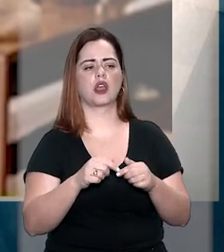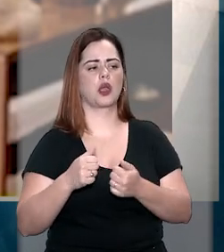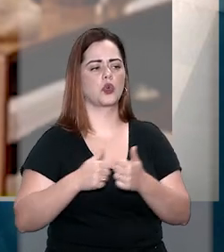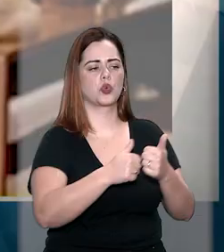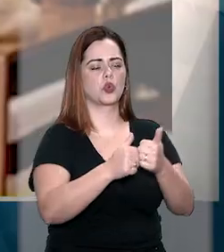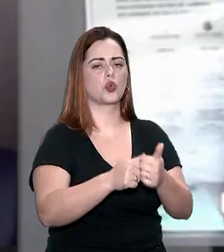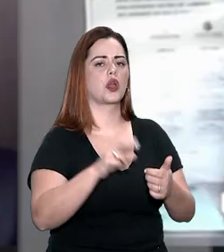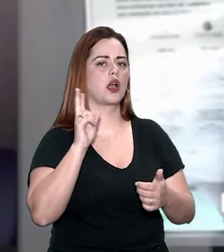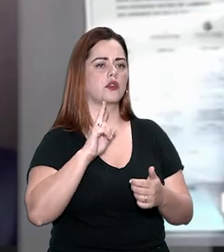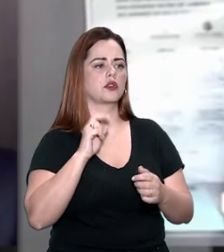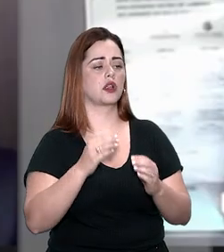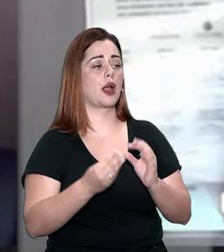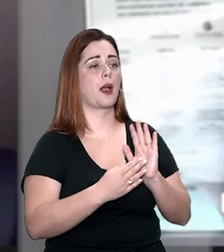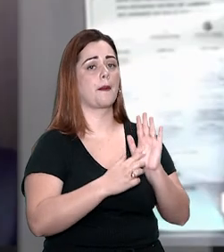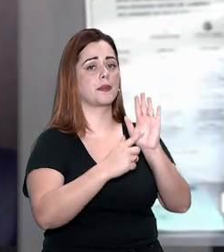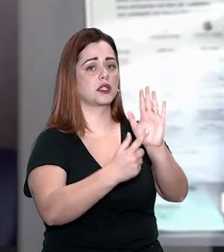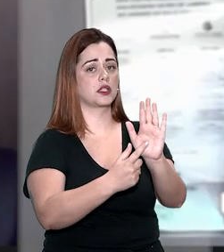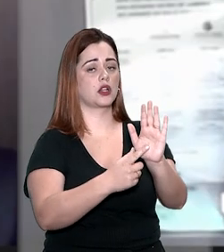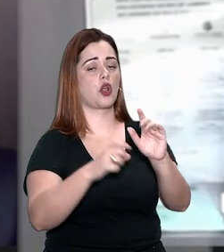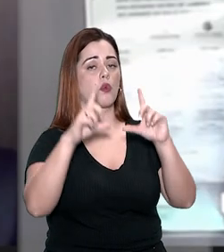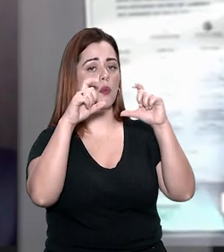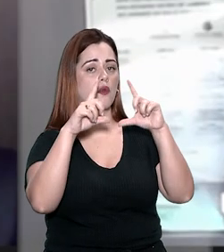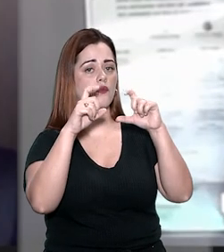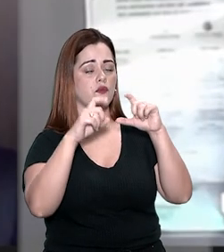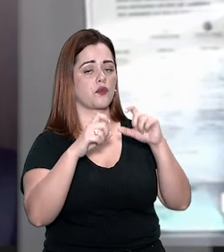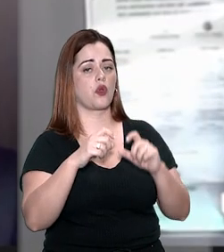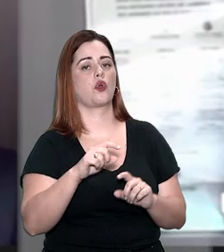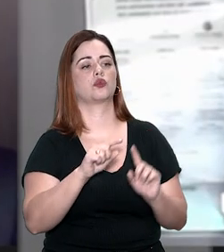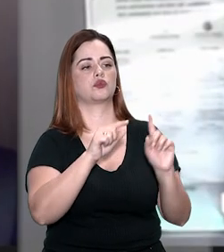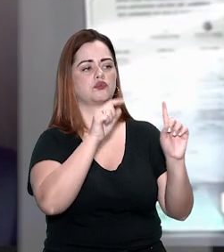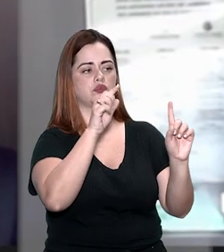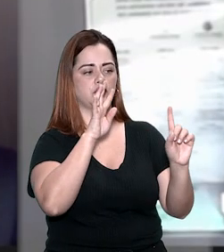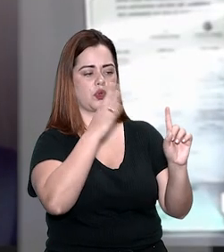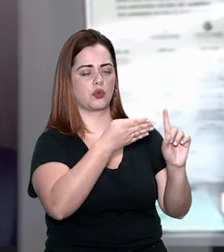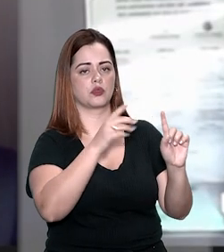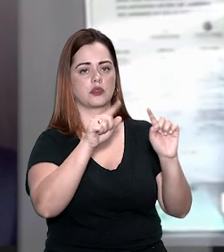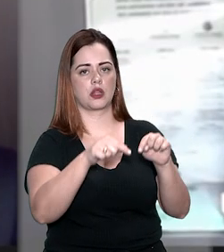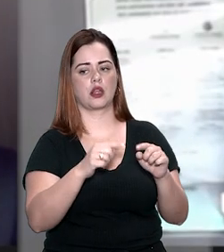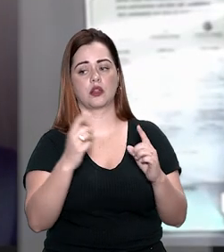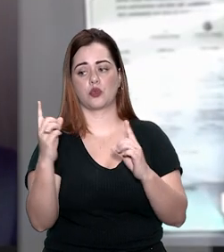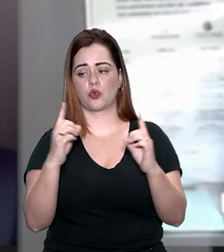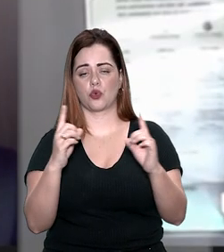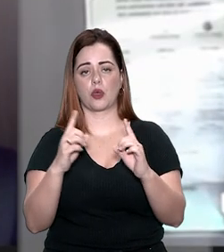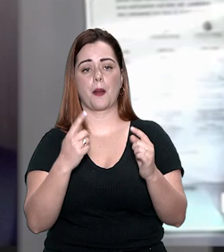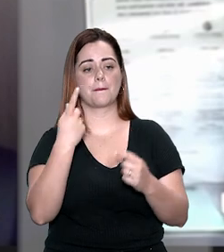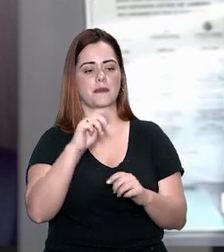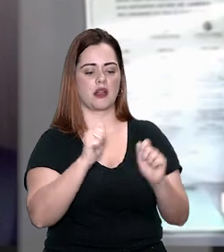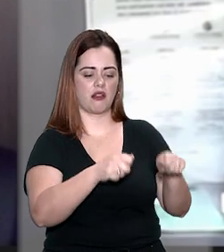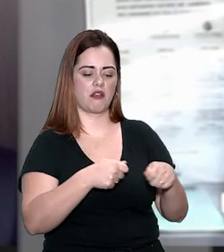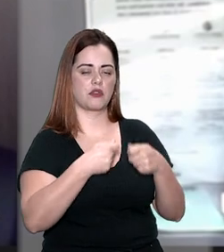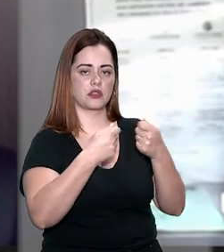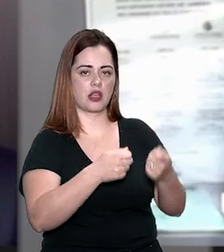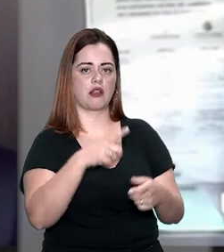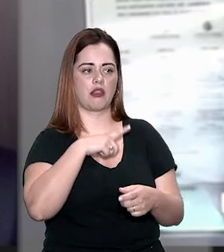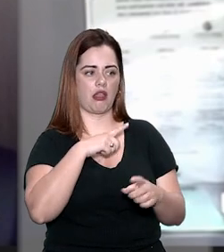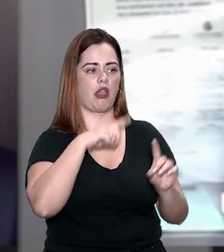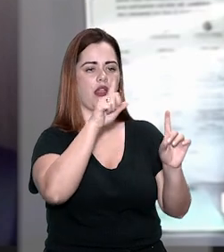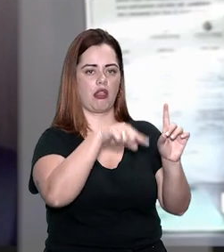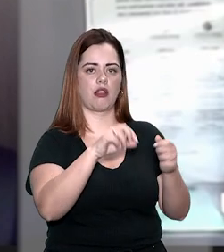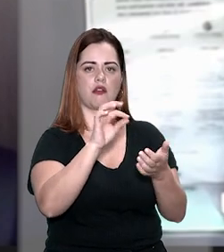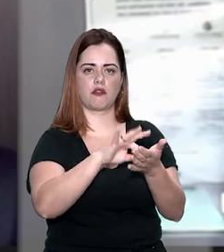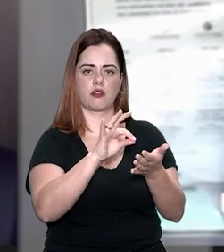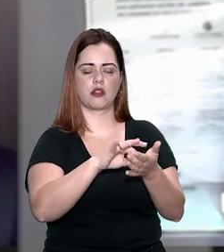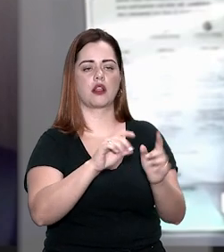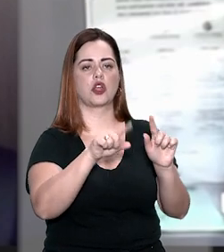induzir a vítima, apresentando uma foto do suspeito e do suposto comparsa, de modo a reforçar a crença de que teriam sido